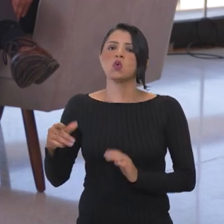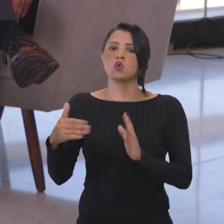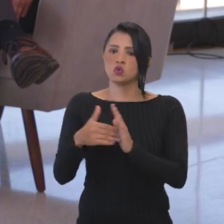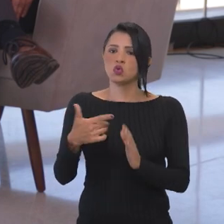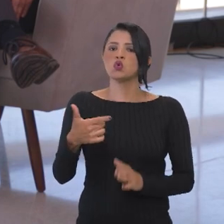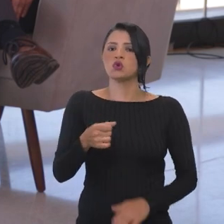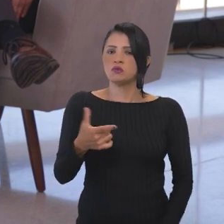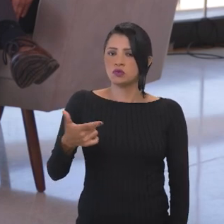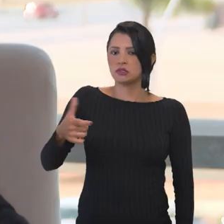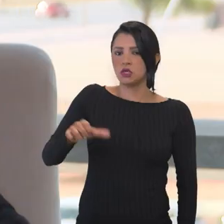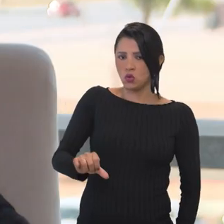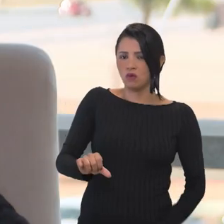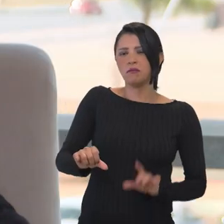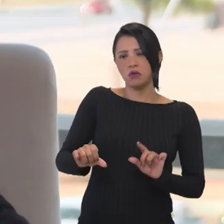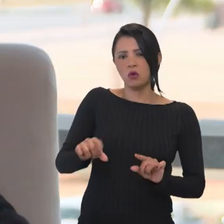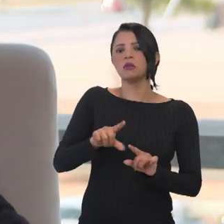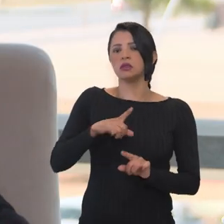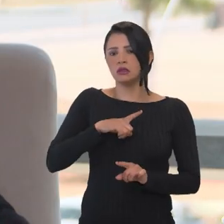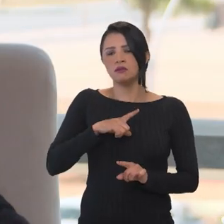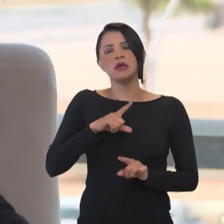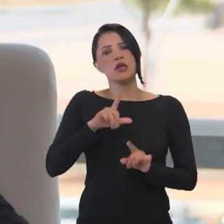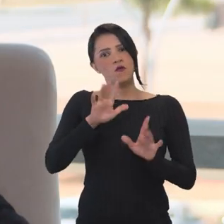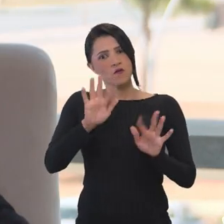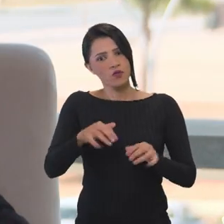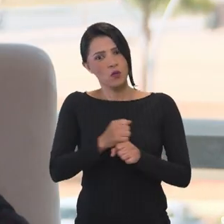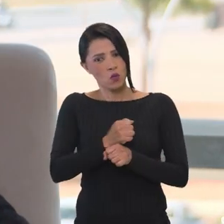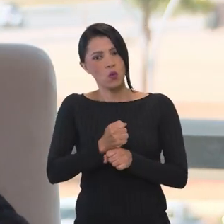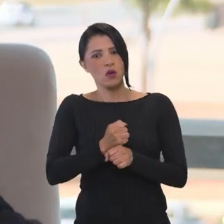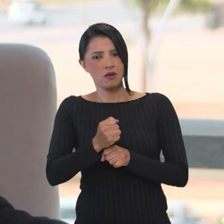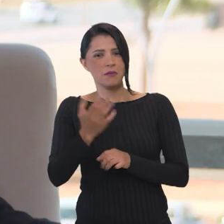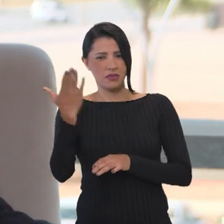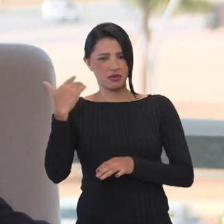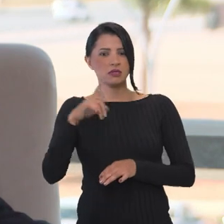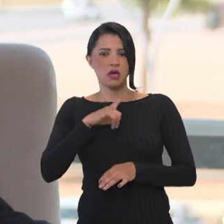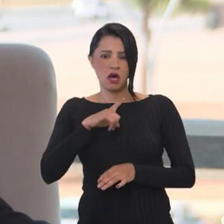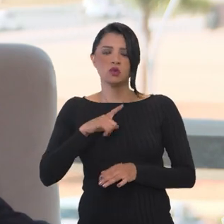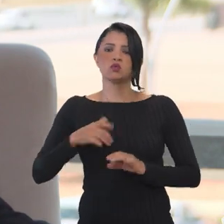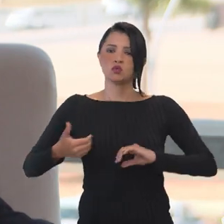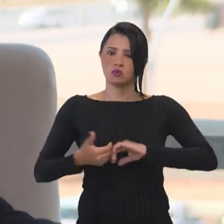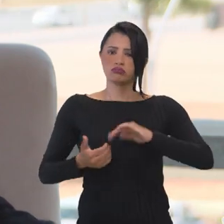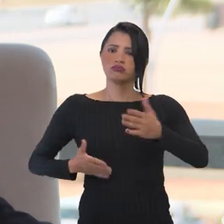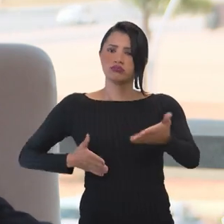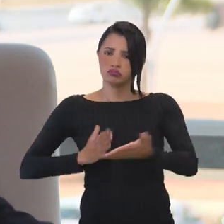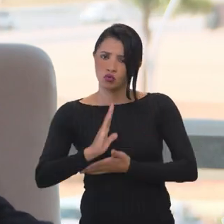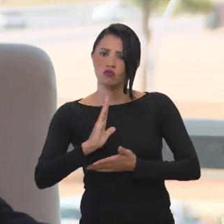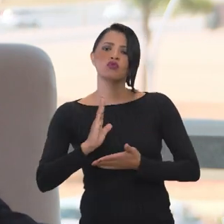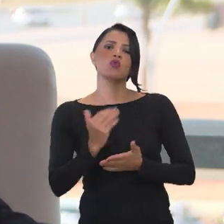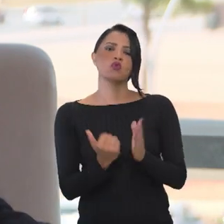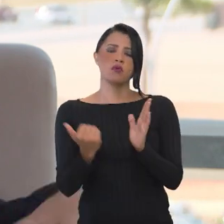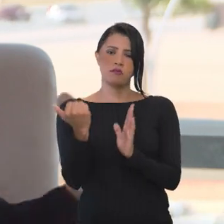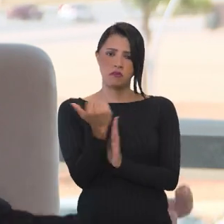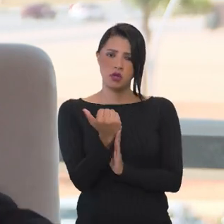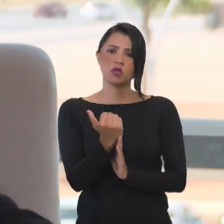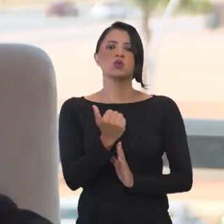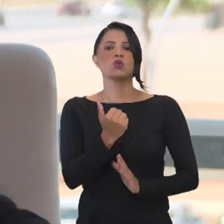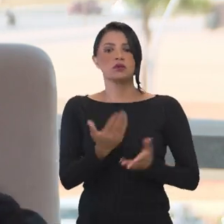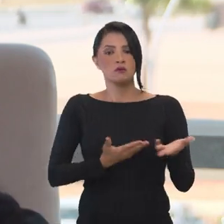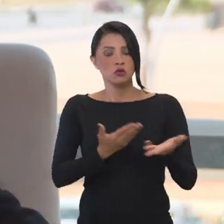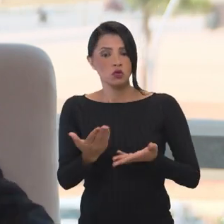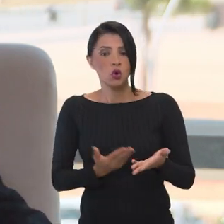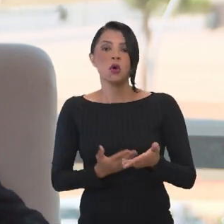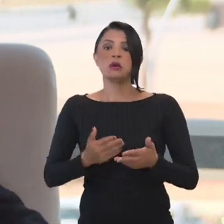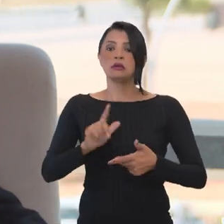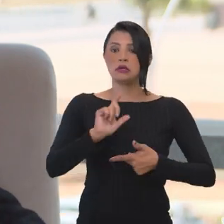2019, uma parte menor. E no final do ano passado, o Congresso aprovou o reajuste para os servidores do Legislativo e do Judiciário.